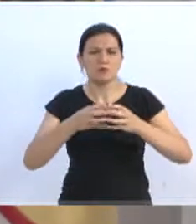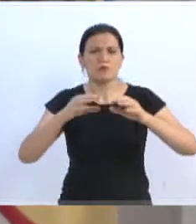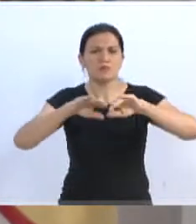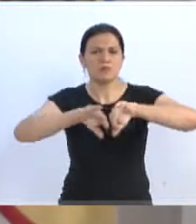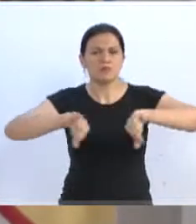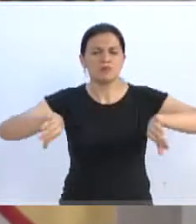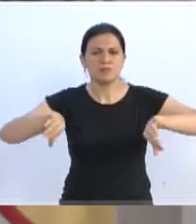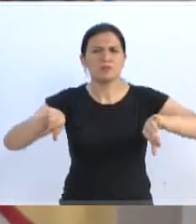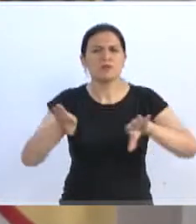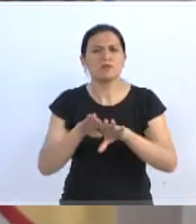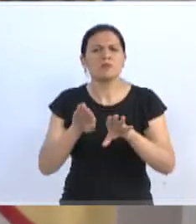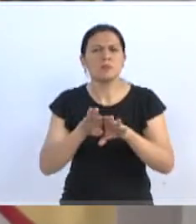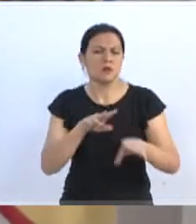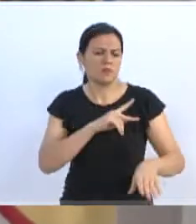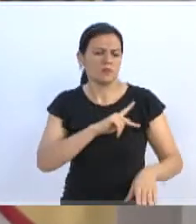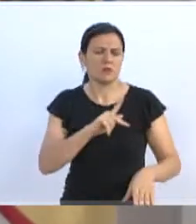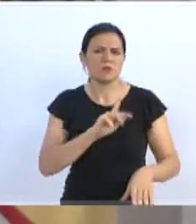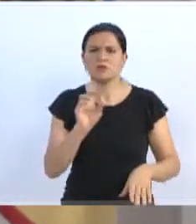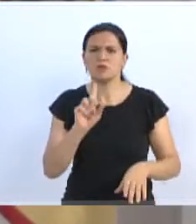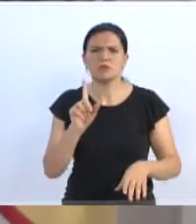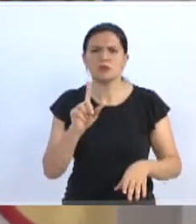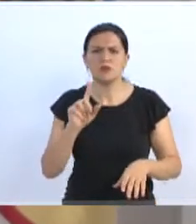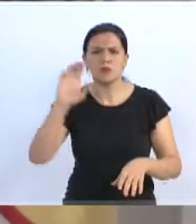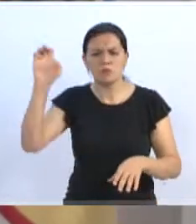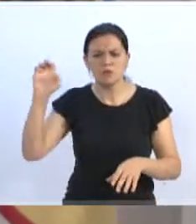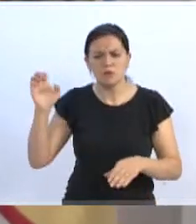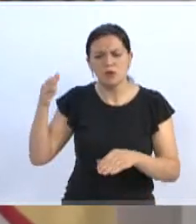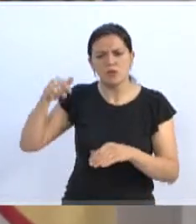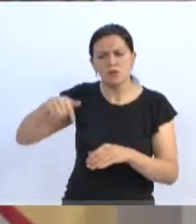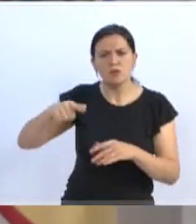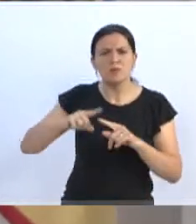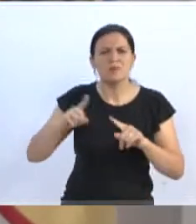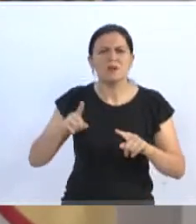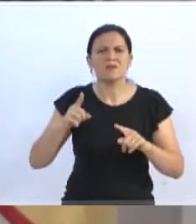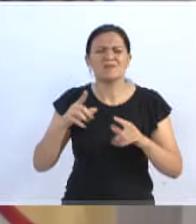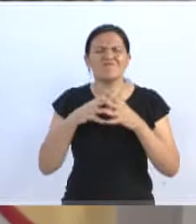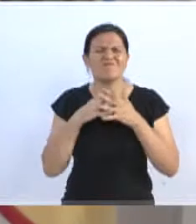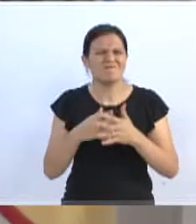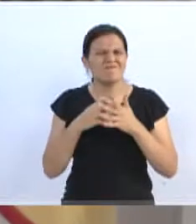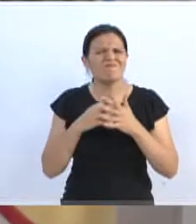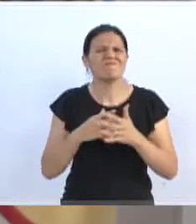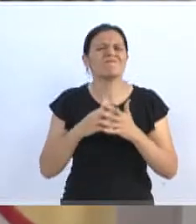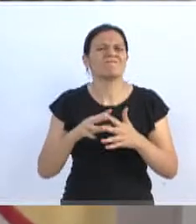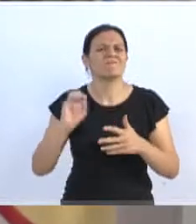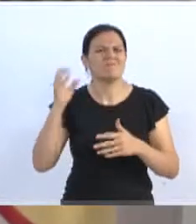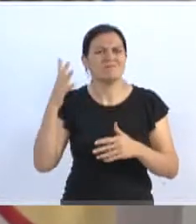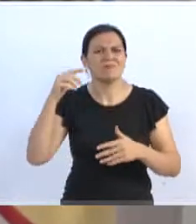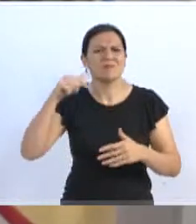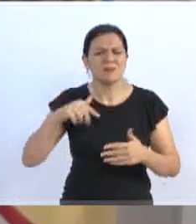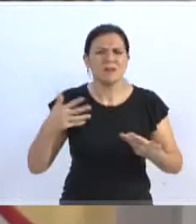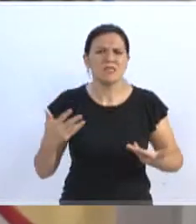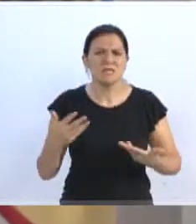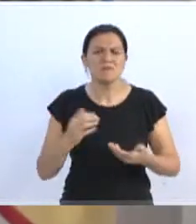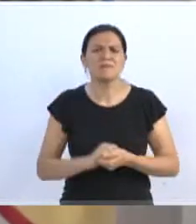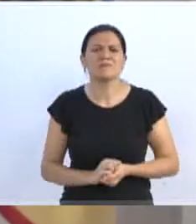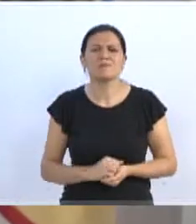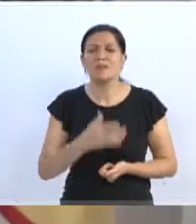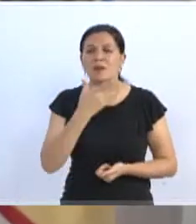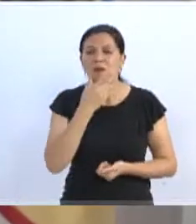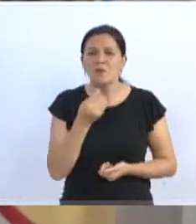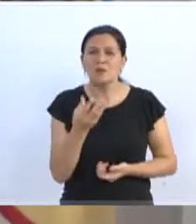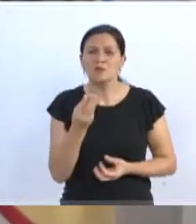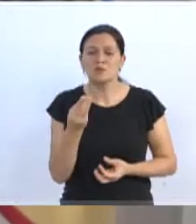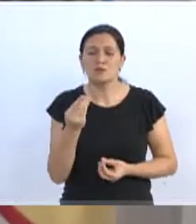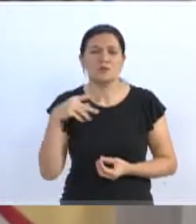a colocação de um presidente que não estava no nosso Estado, uma situação extremamente complicada que está sendo colocada. Eu acho que muitos aqui,